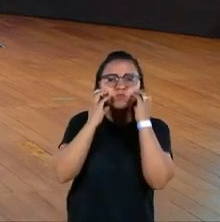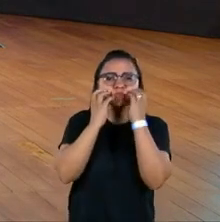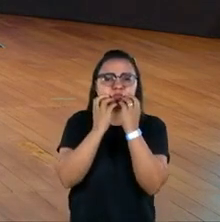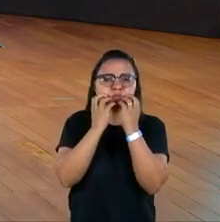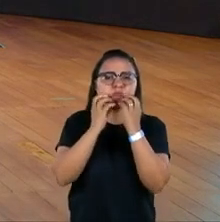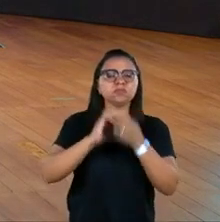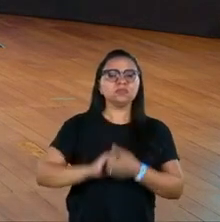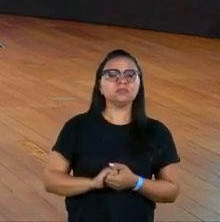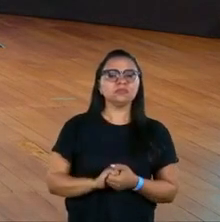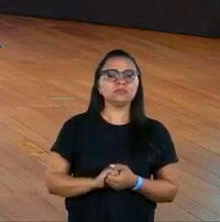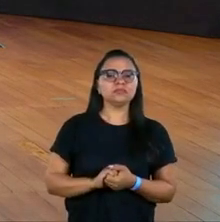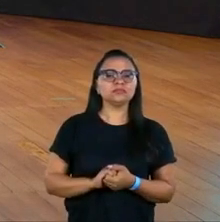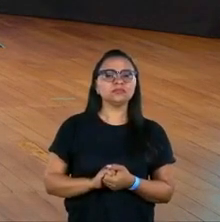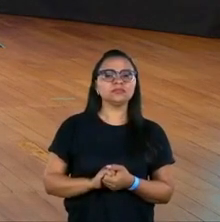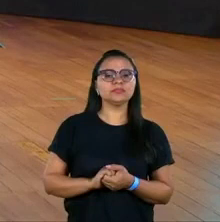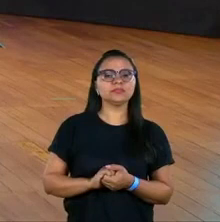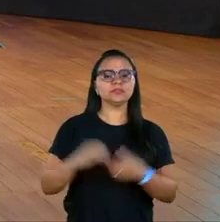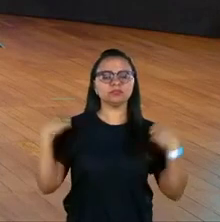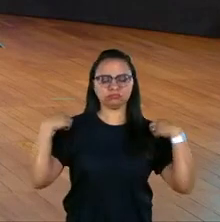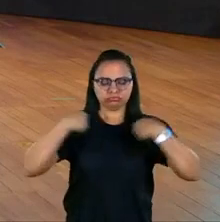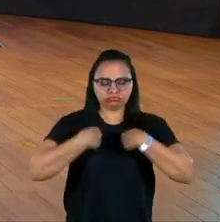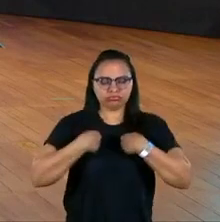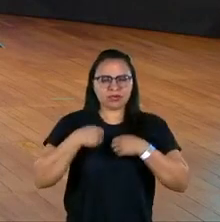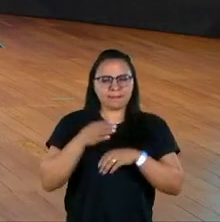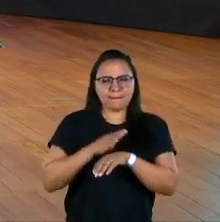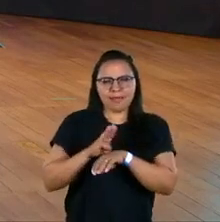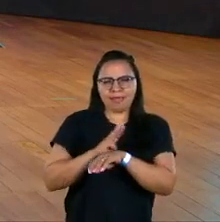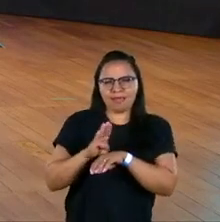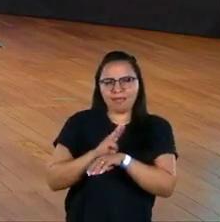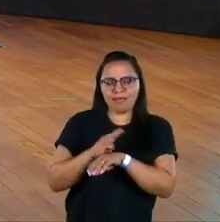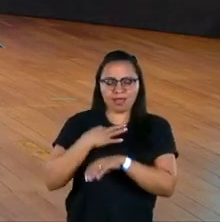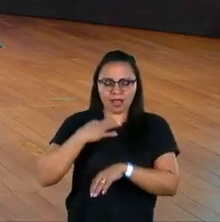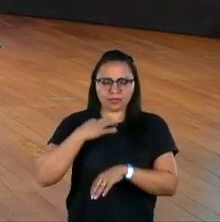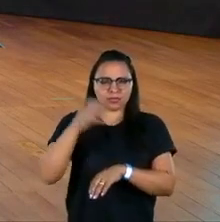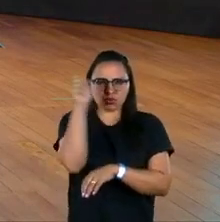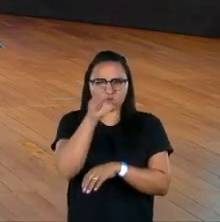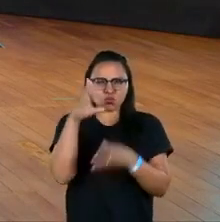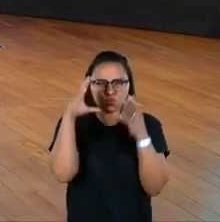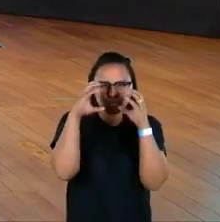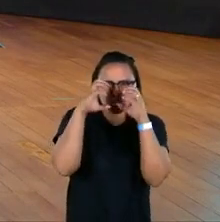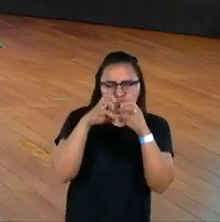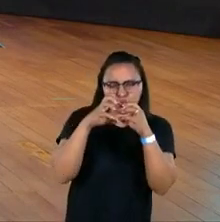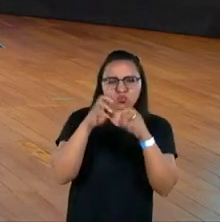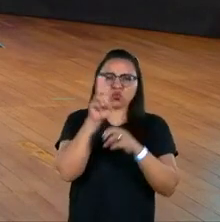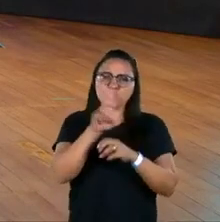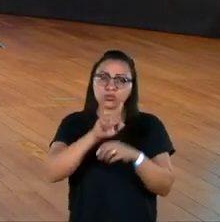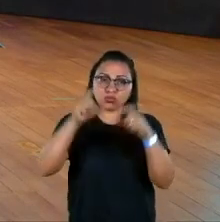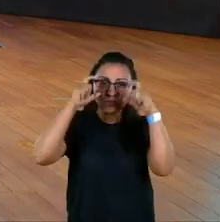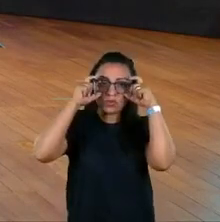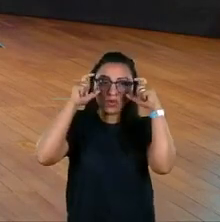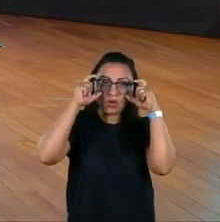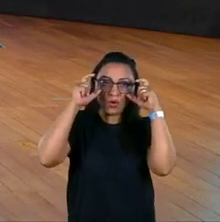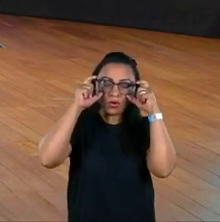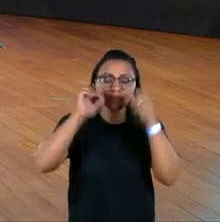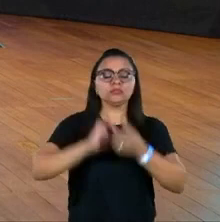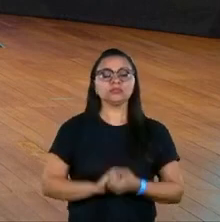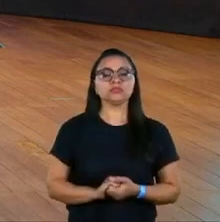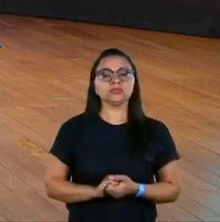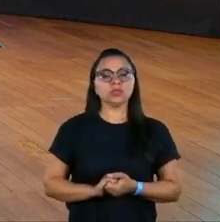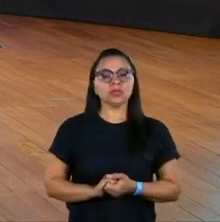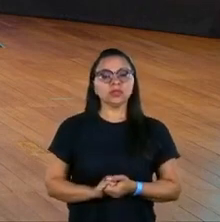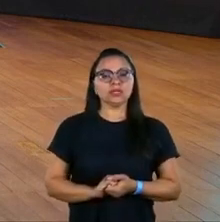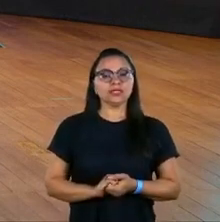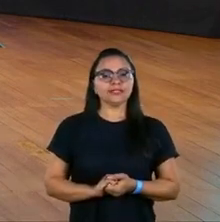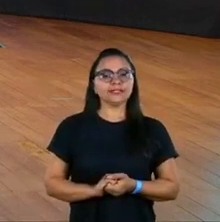cerrada, uma jaqueta verde, camiseta azul escura, uso óculos e